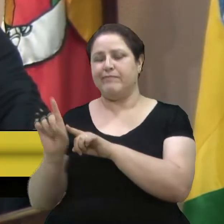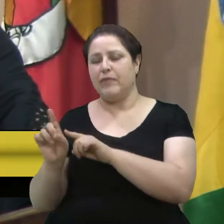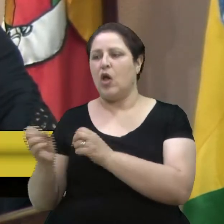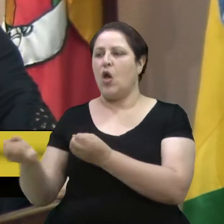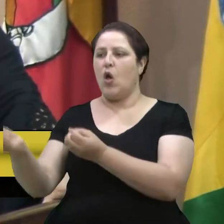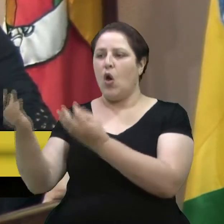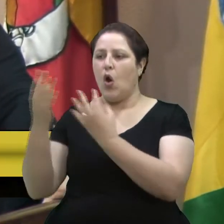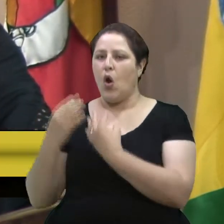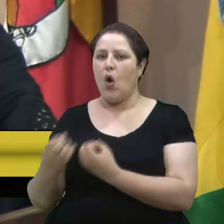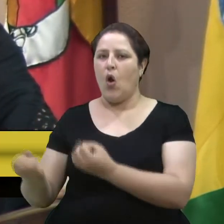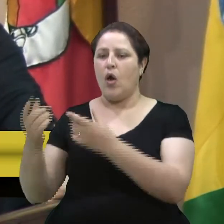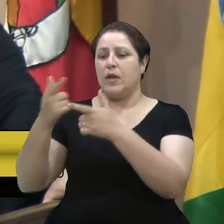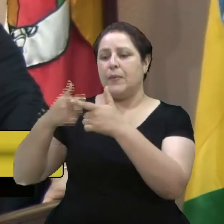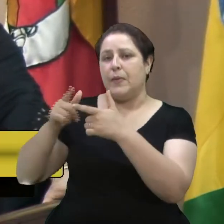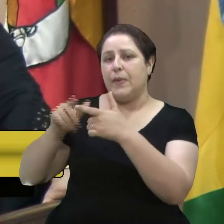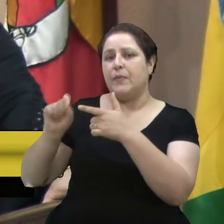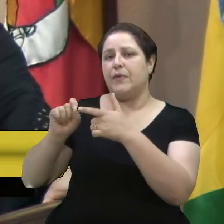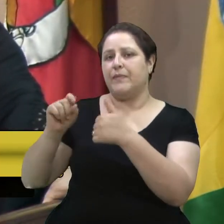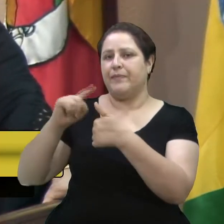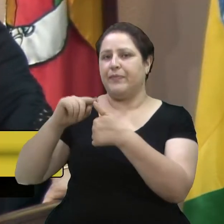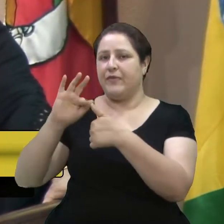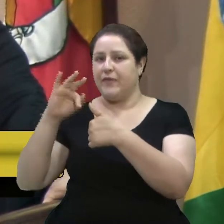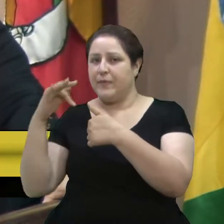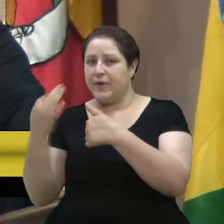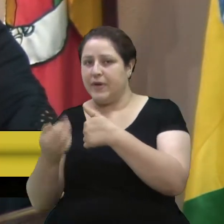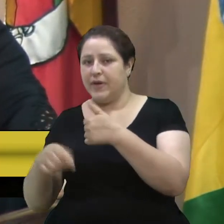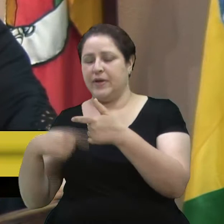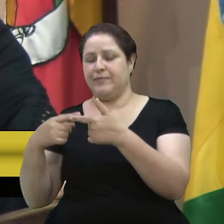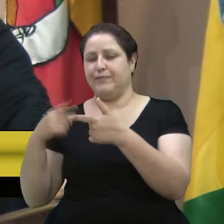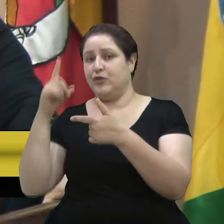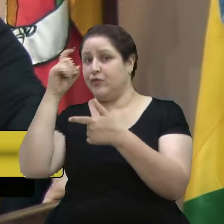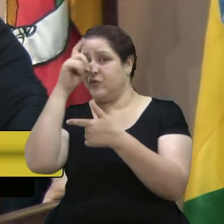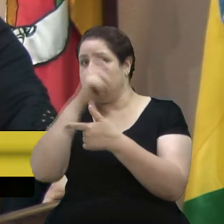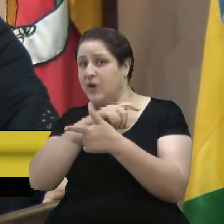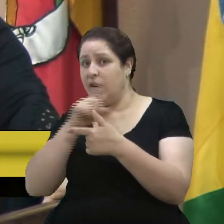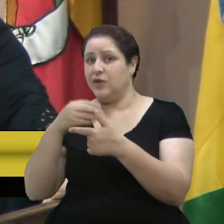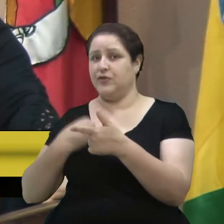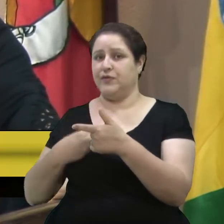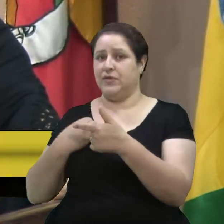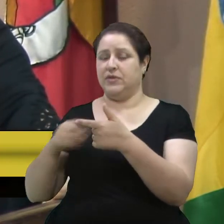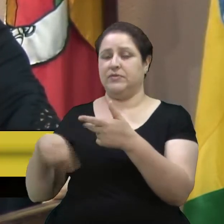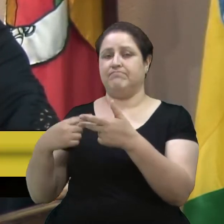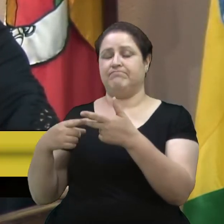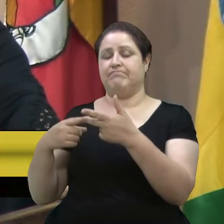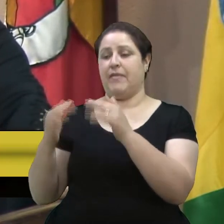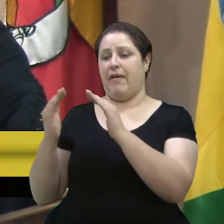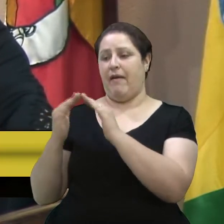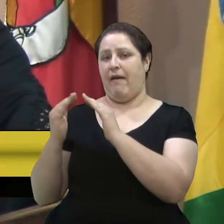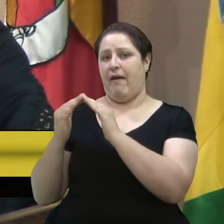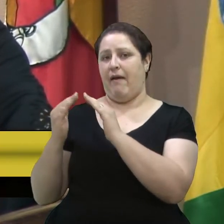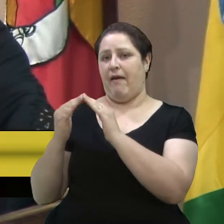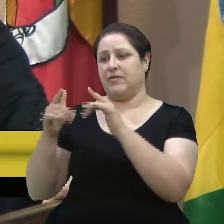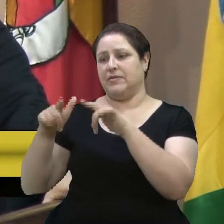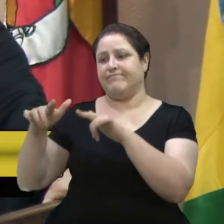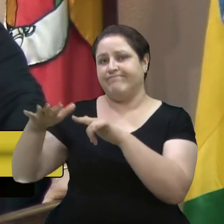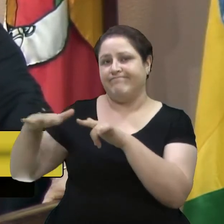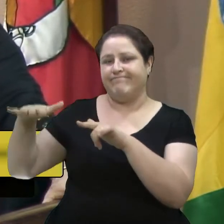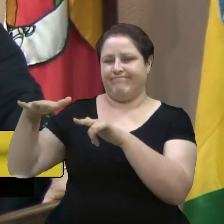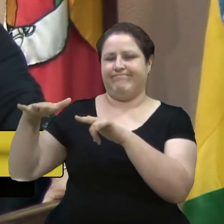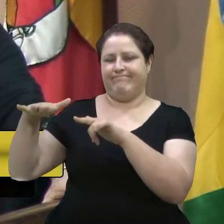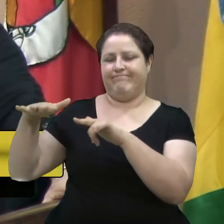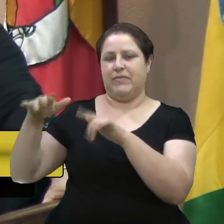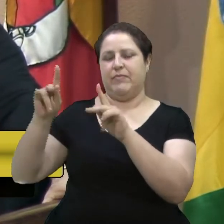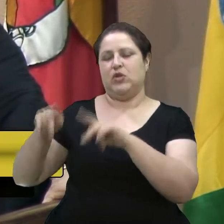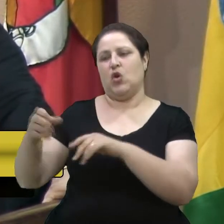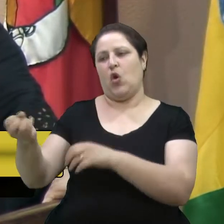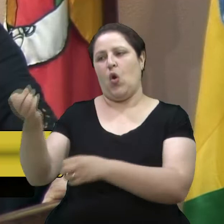familiares, das suas dificuldades de morar naquela região. E